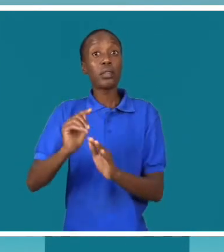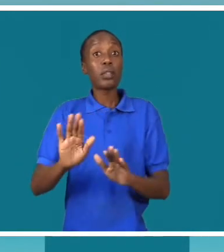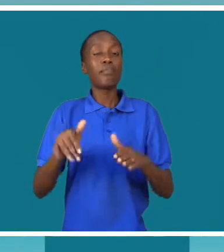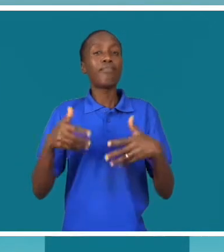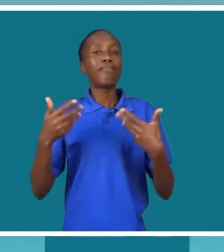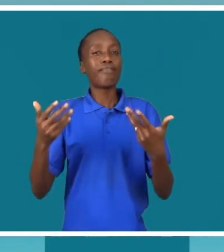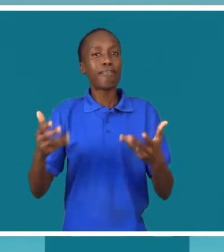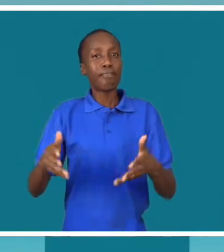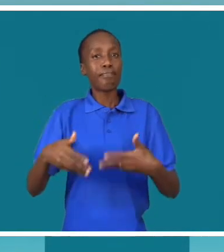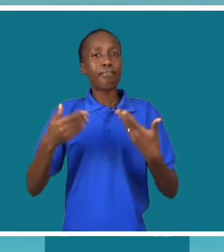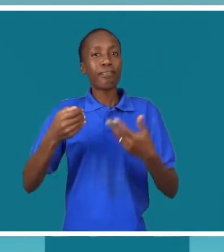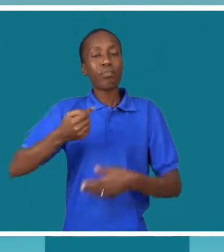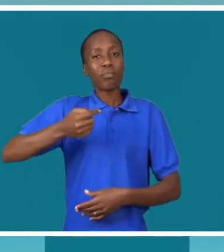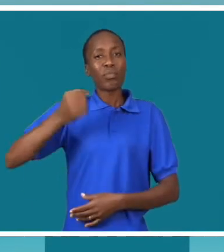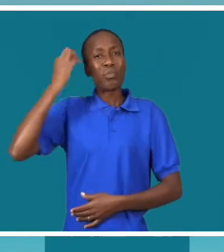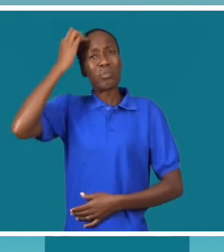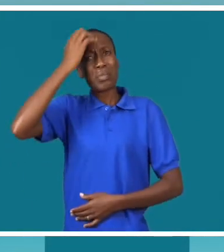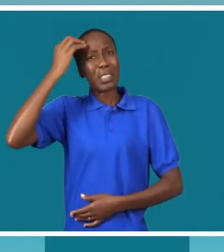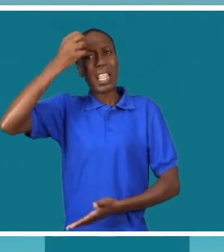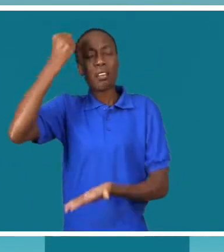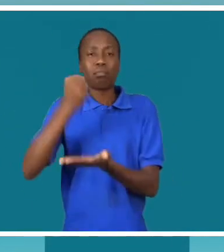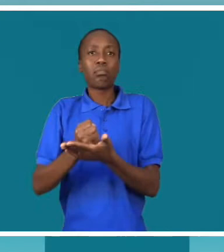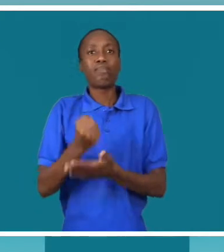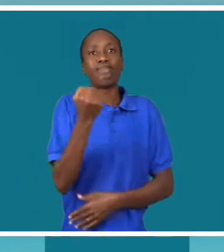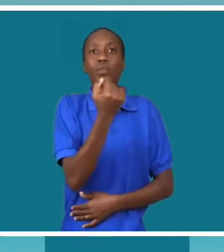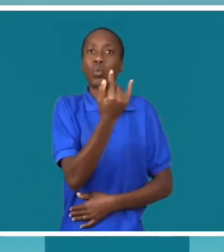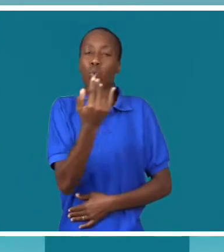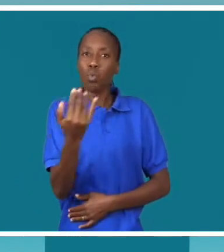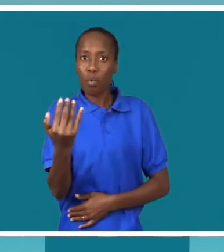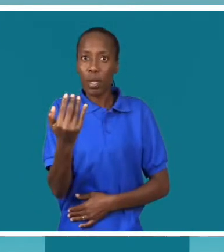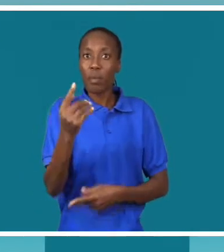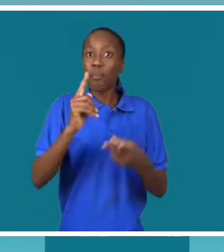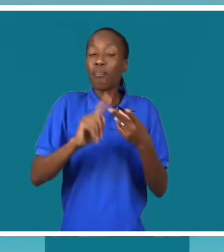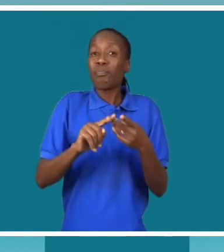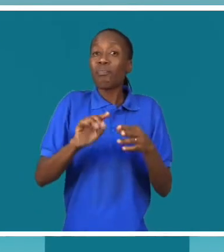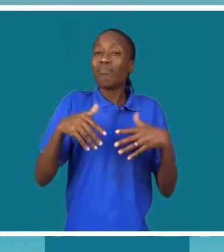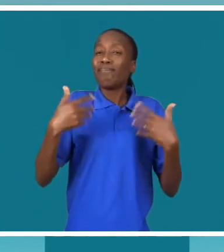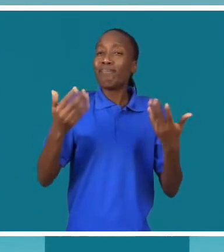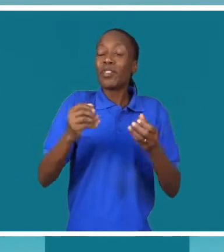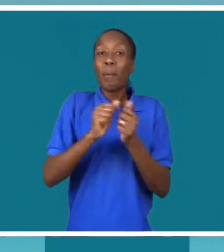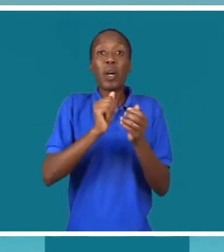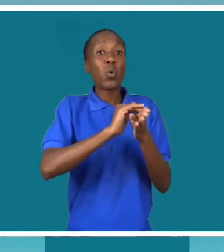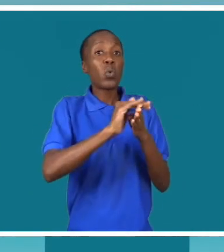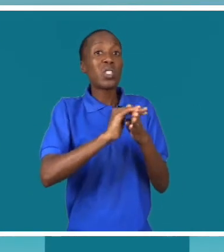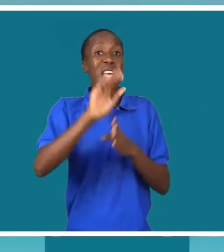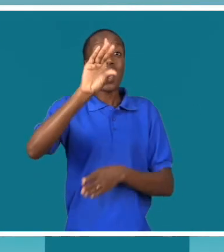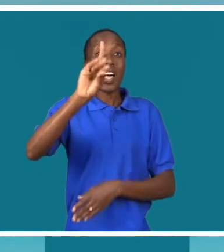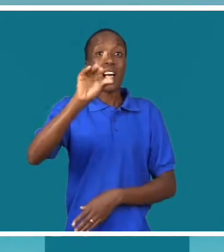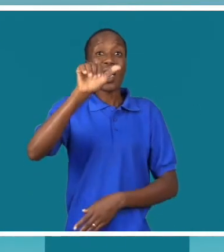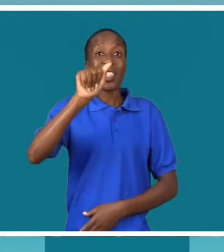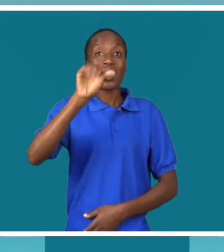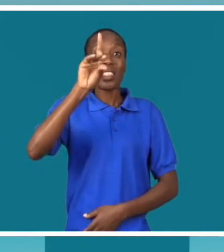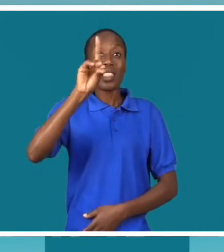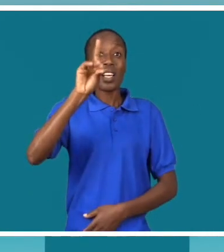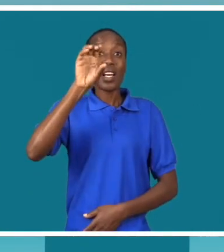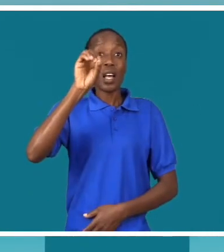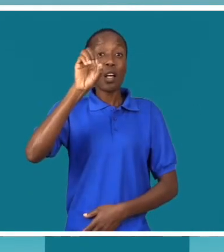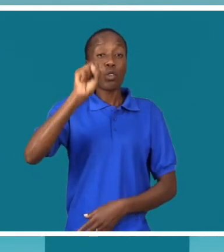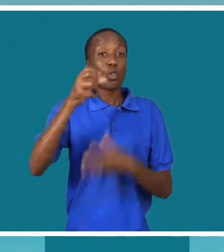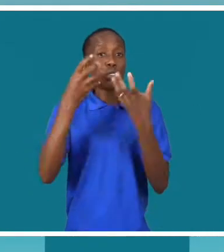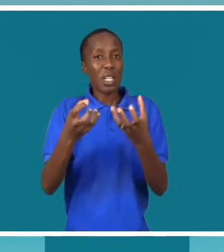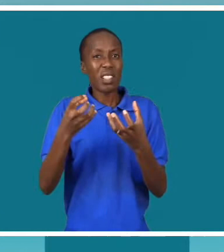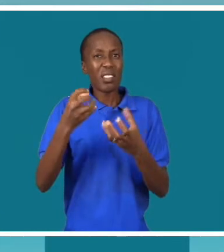é imaginarmos números sem a utilização de dados concretos. Então,